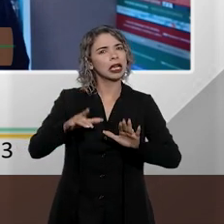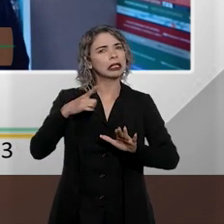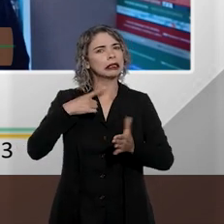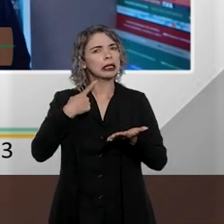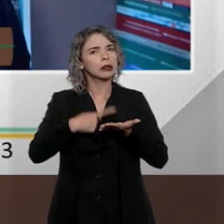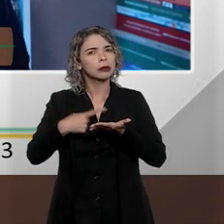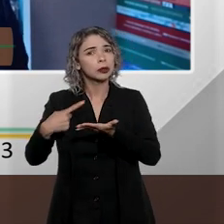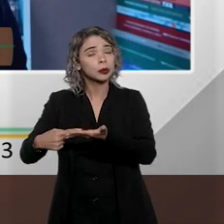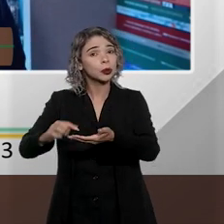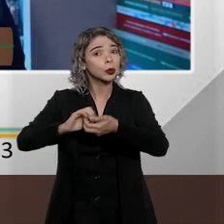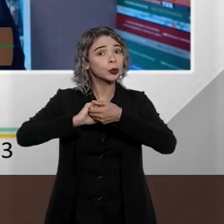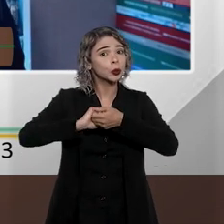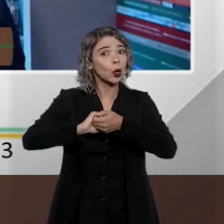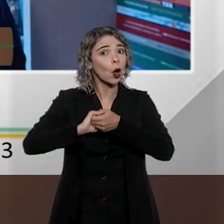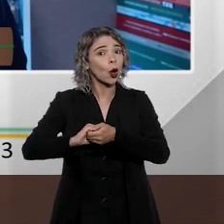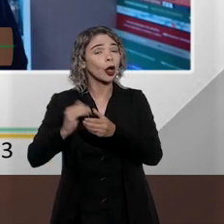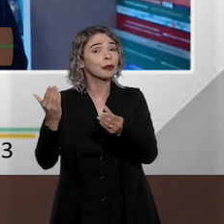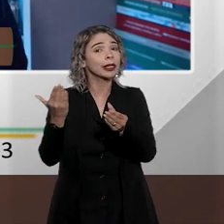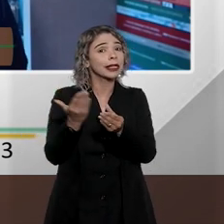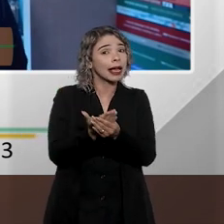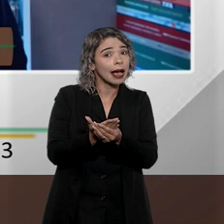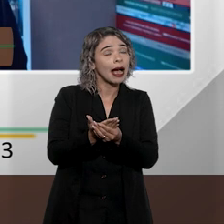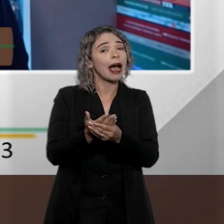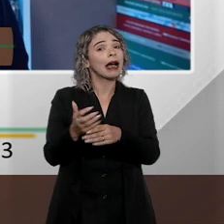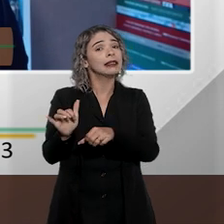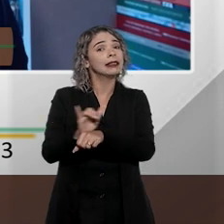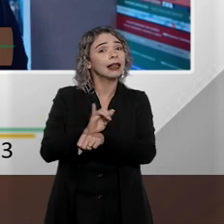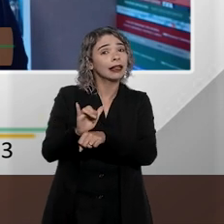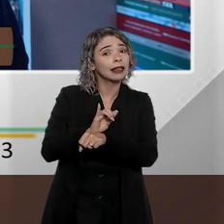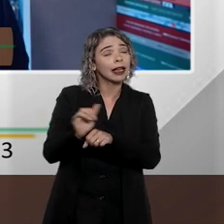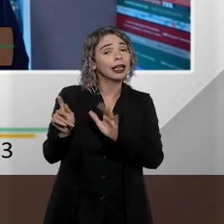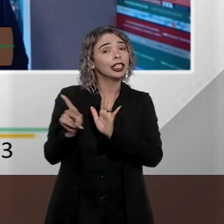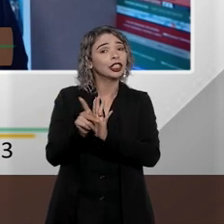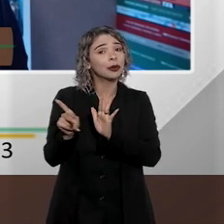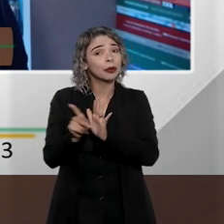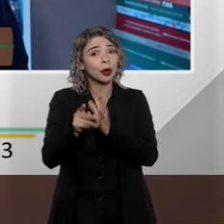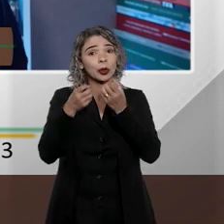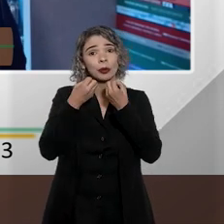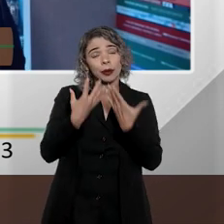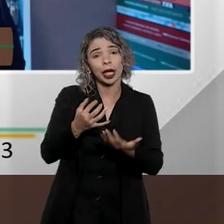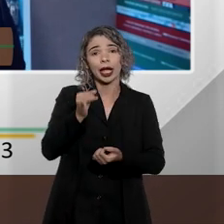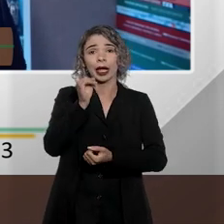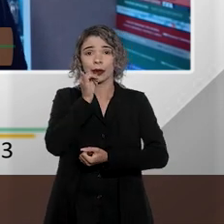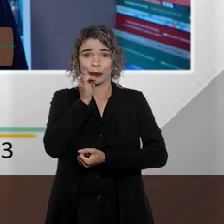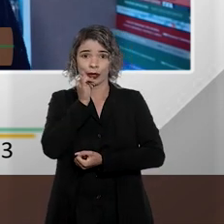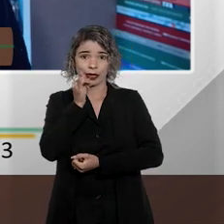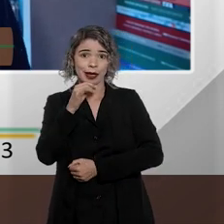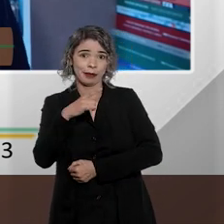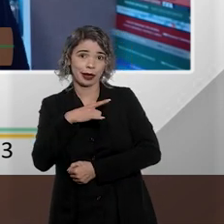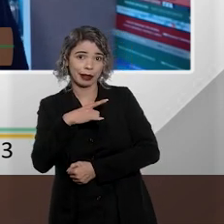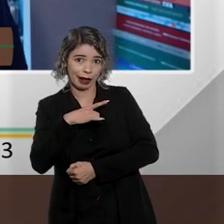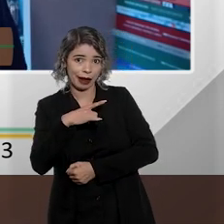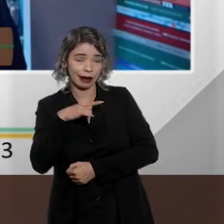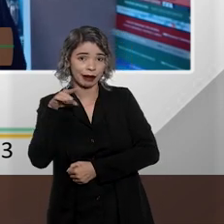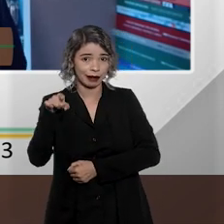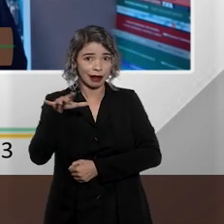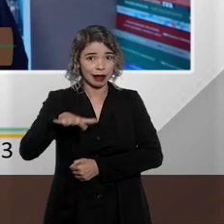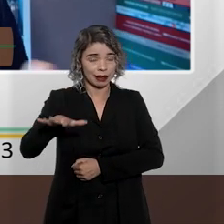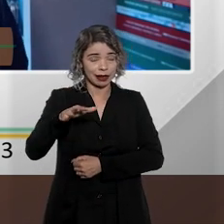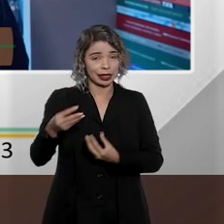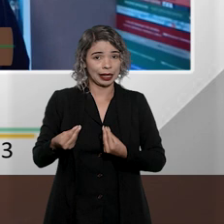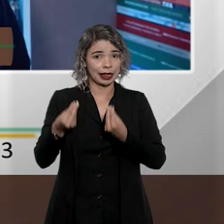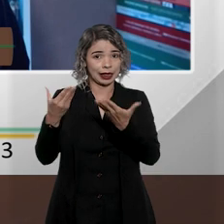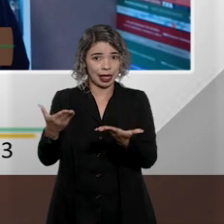acordos processuais, em termos de possibilidade de benefícios, como a doutrina majoritária se refere,